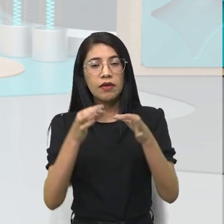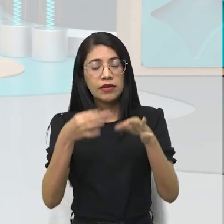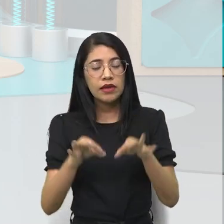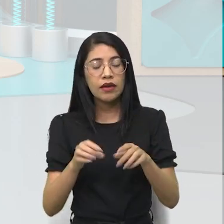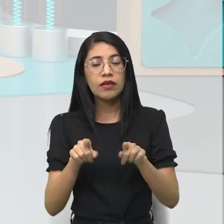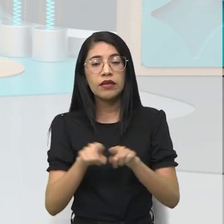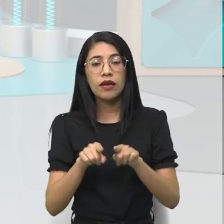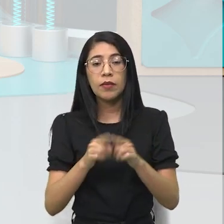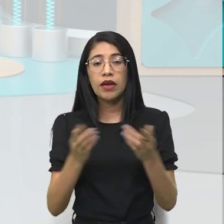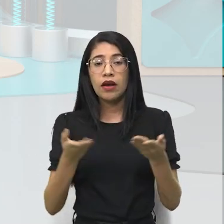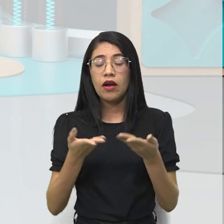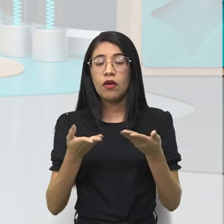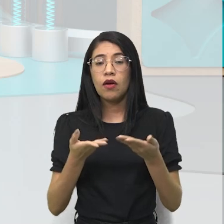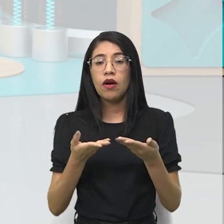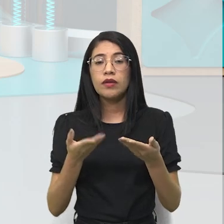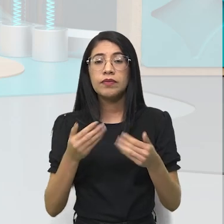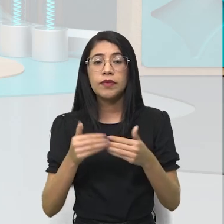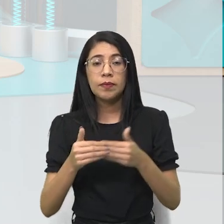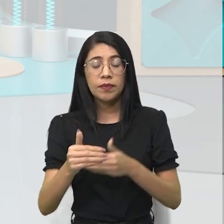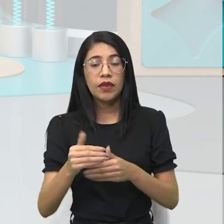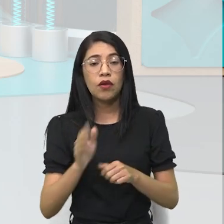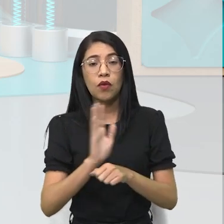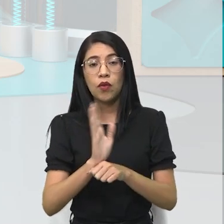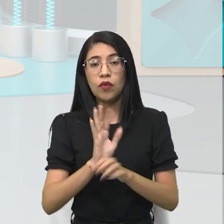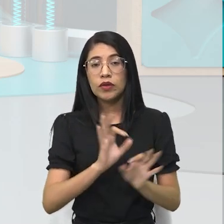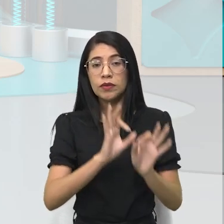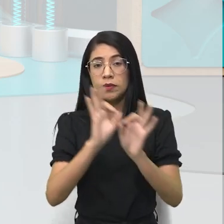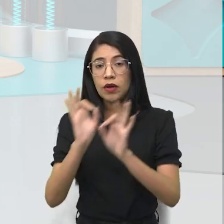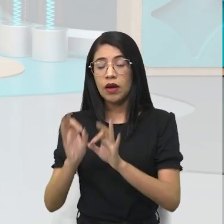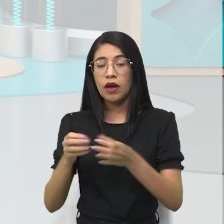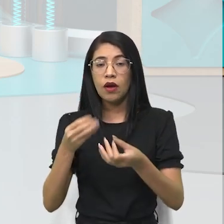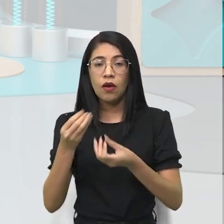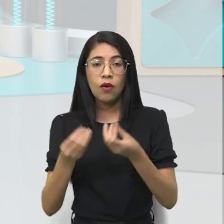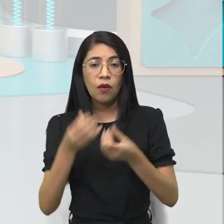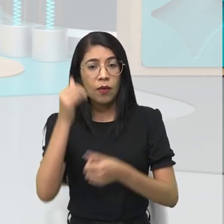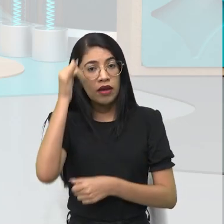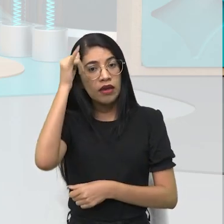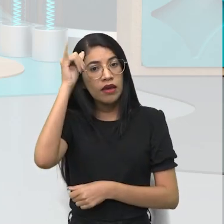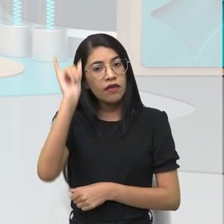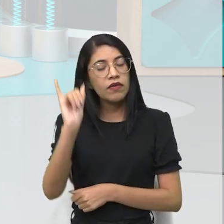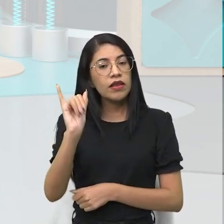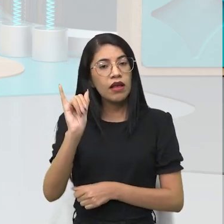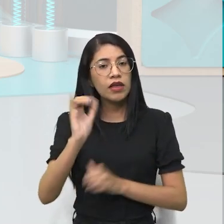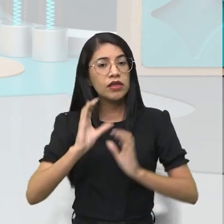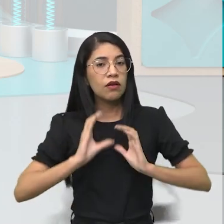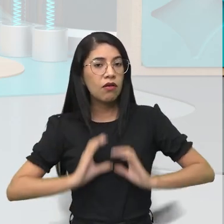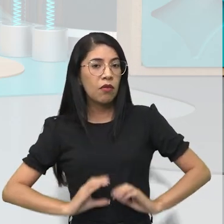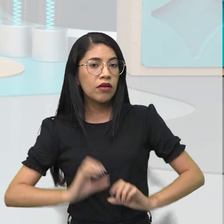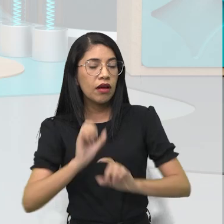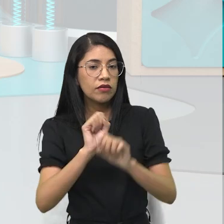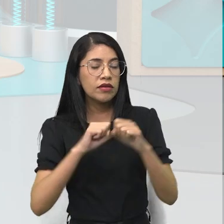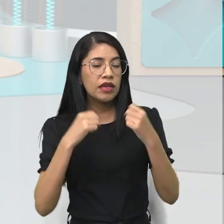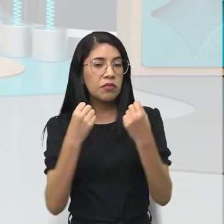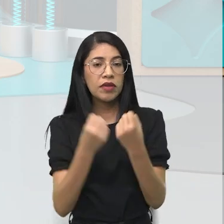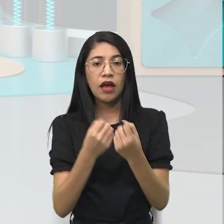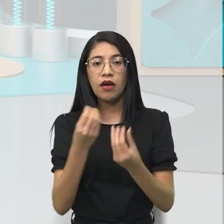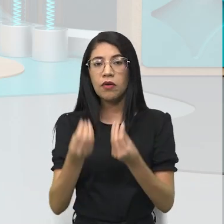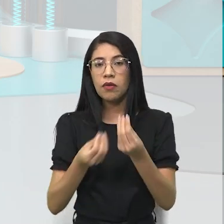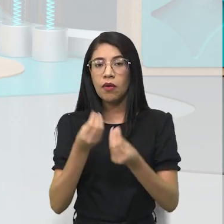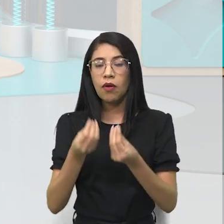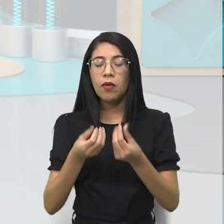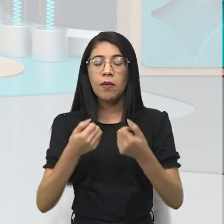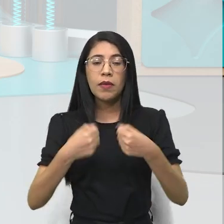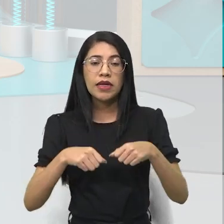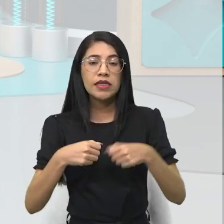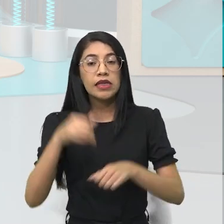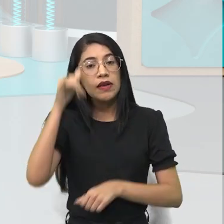e agora nós vamos ver, então, a partir de agora nós vamos ver um vídeo, de como não deve ser um seminário, né, o que